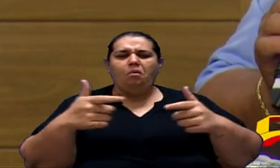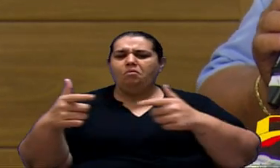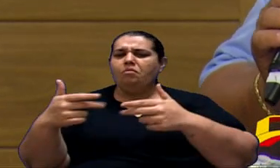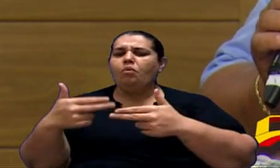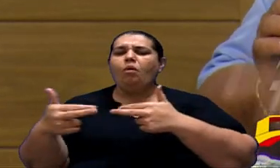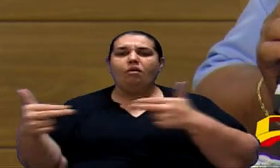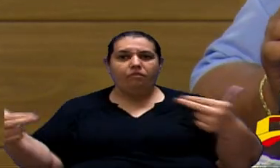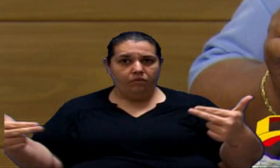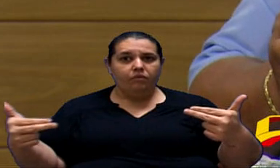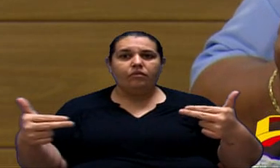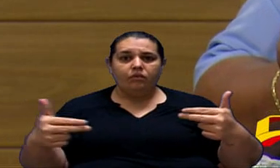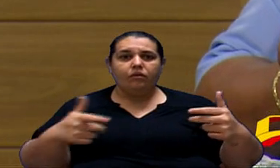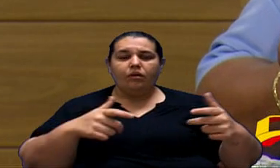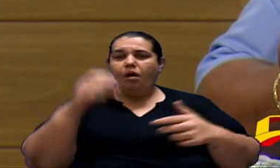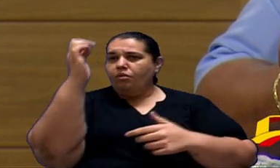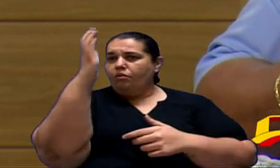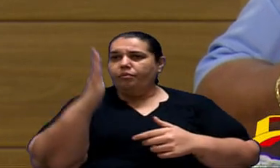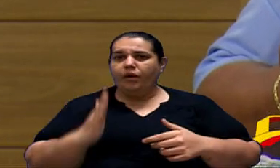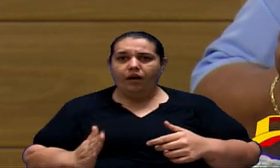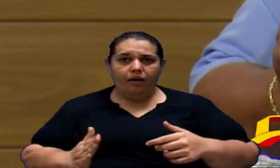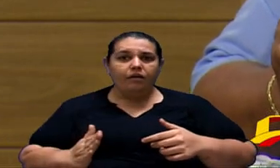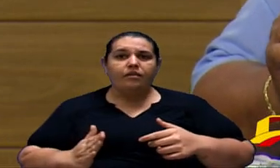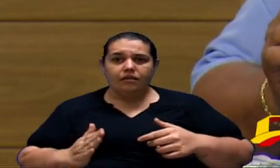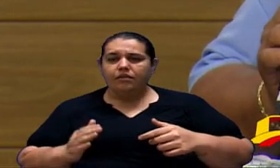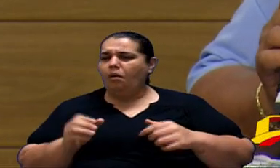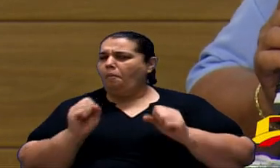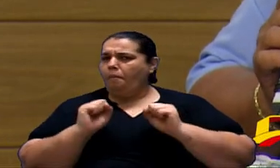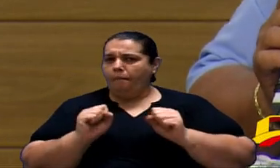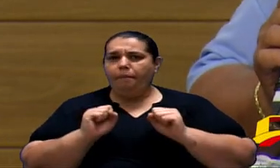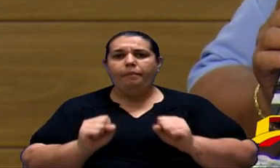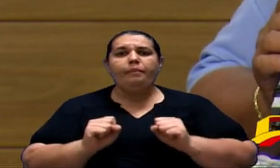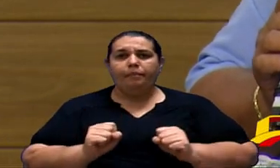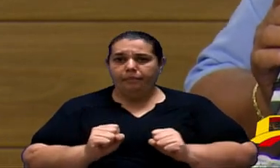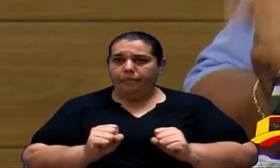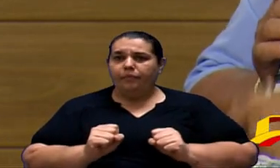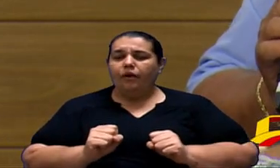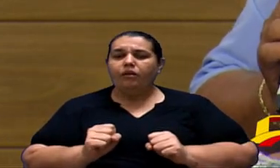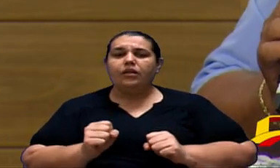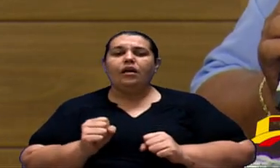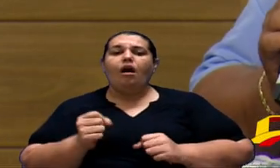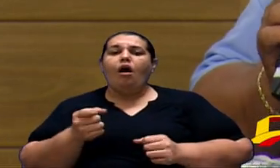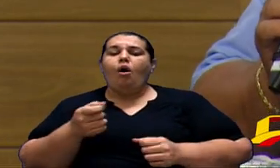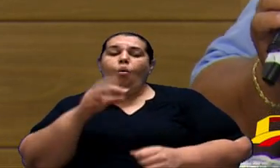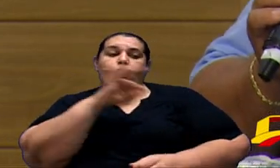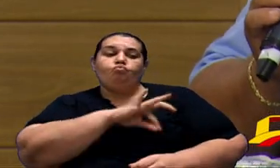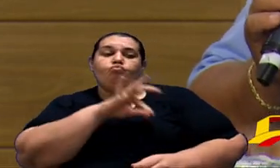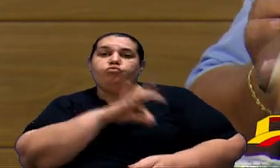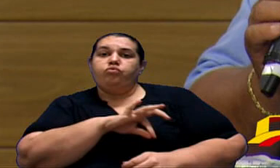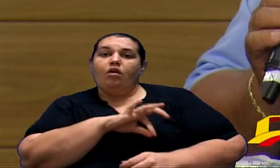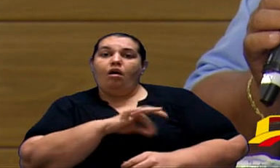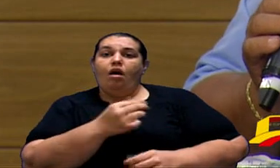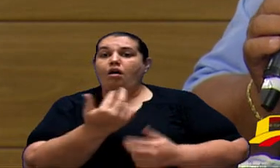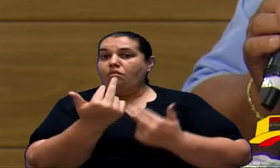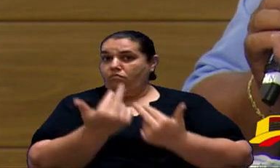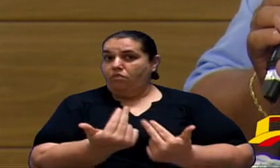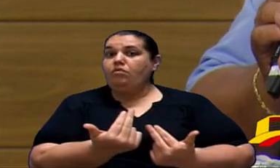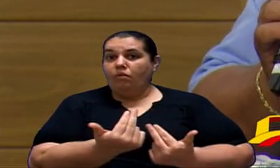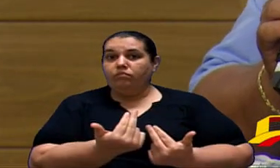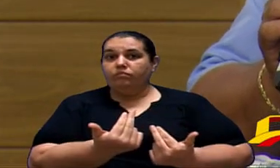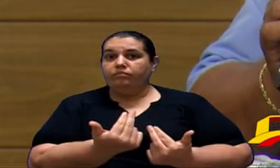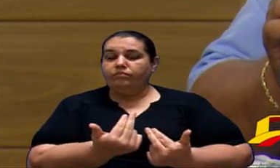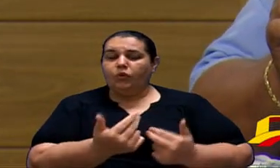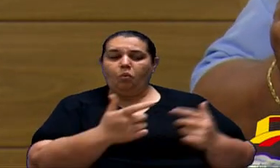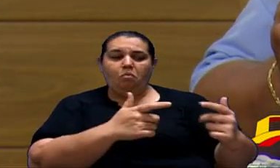estado de São Paulo do Pontal do Paranapanema da Baixada Santista ganha exatamente igual ao frentista da Avenida Paulista